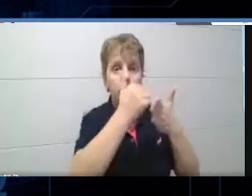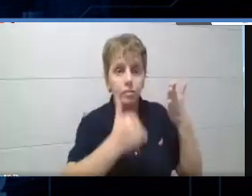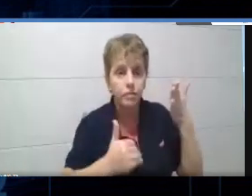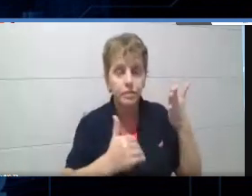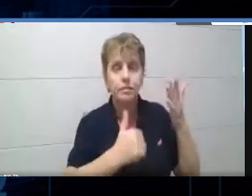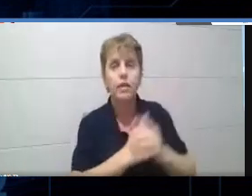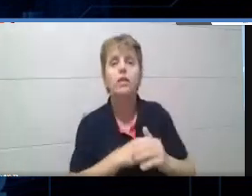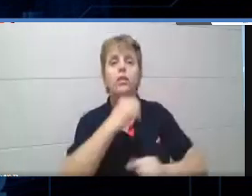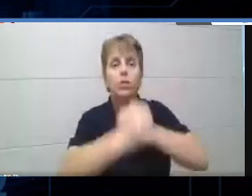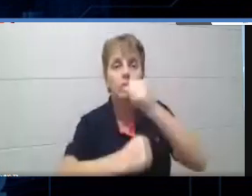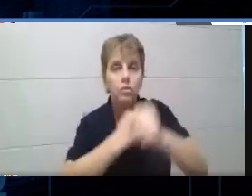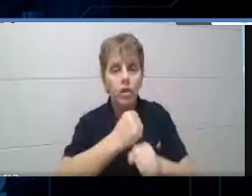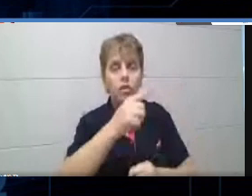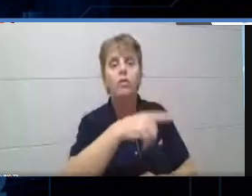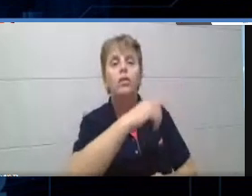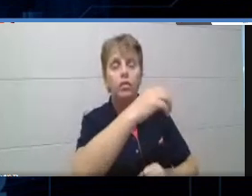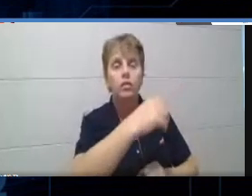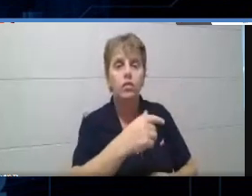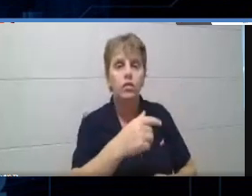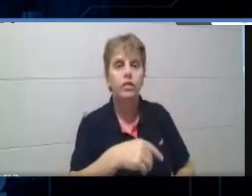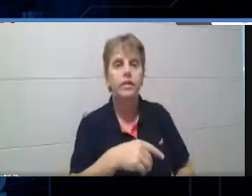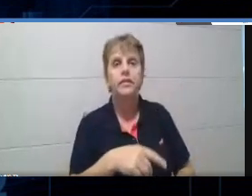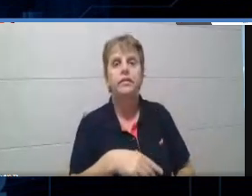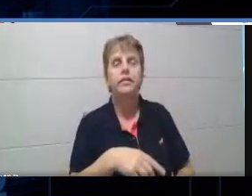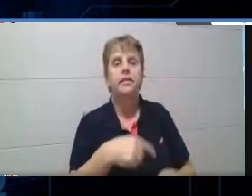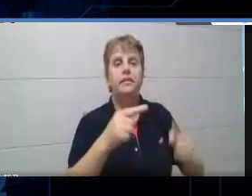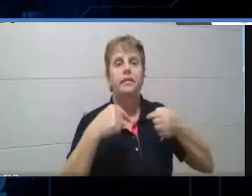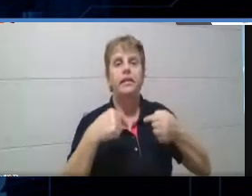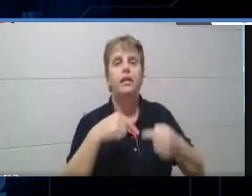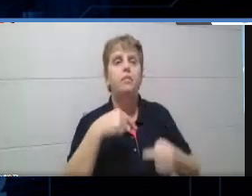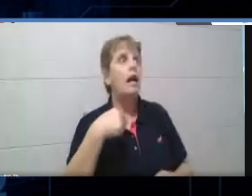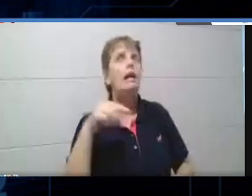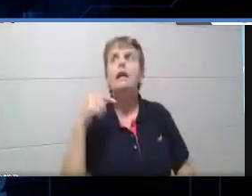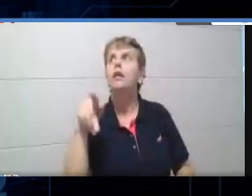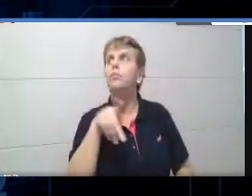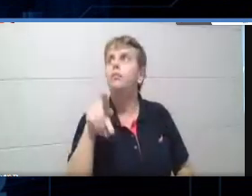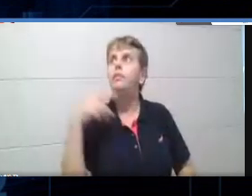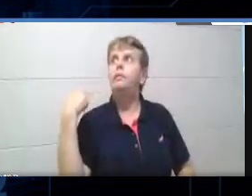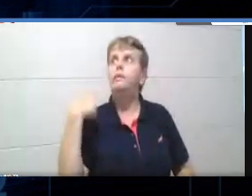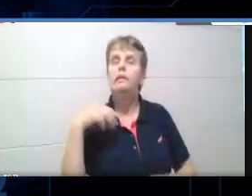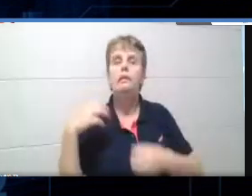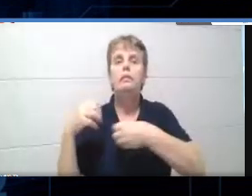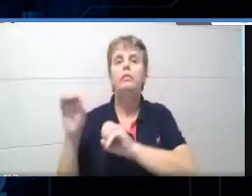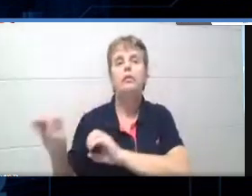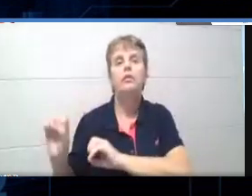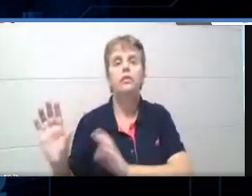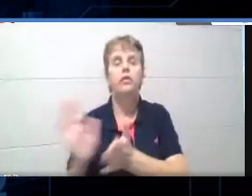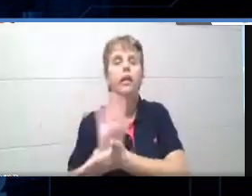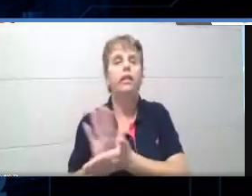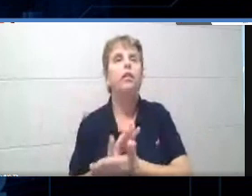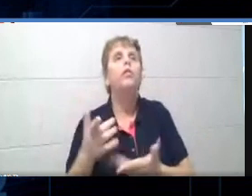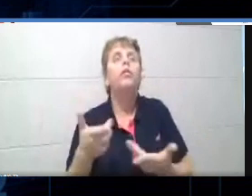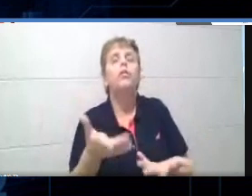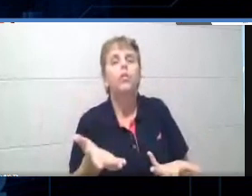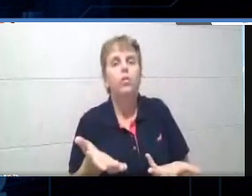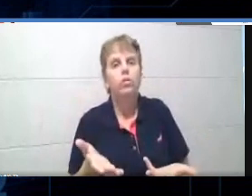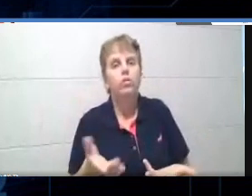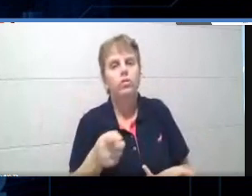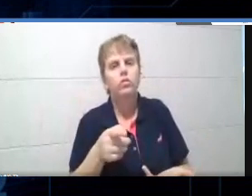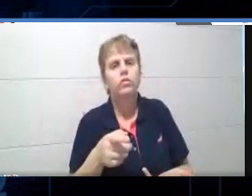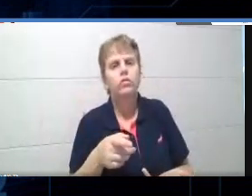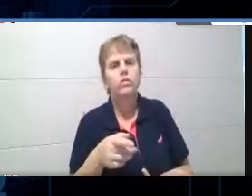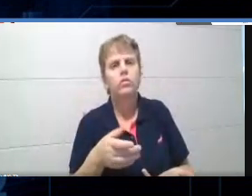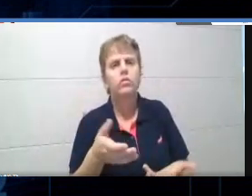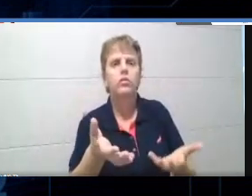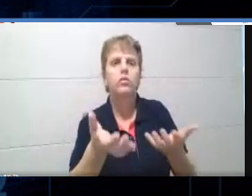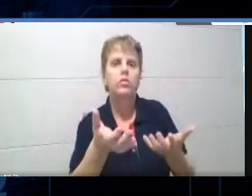no ano seguinte, a professora do outro ano não reclamar que você não ensinou? Ou você quer que esse aluno saia dali e saiba, né, que não, para não falar